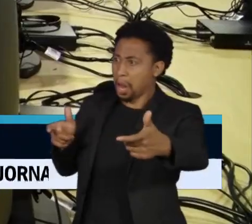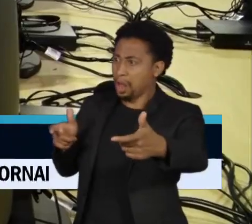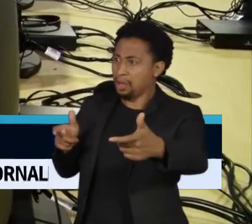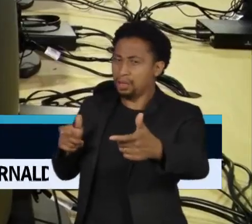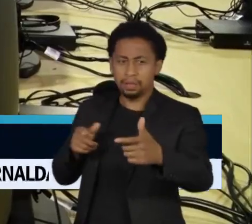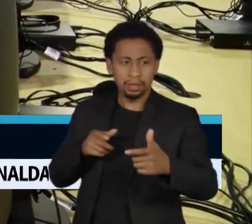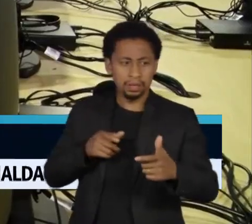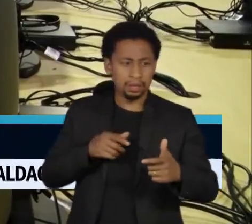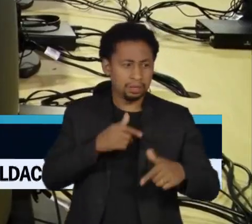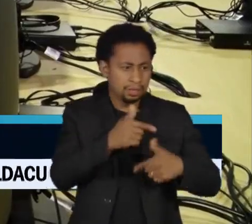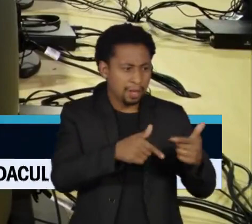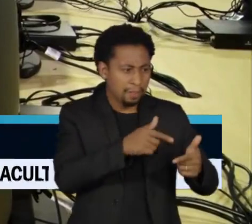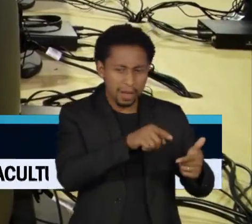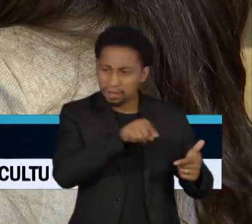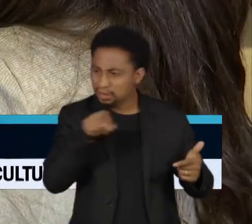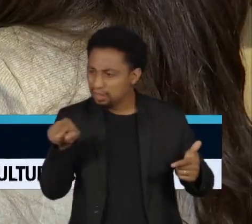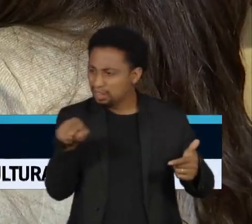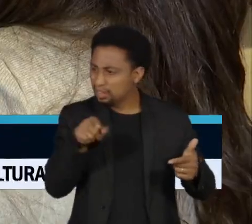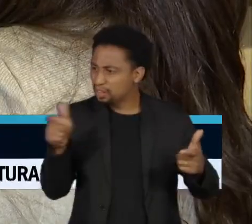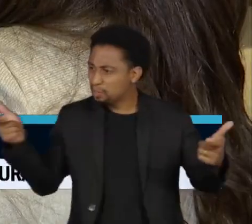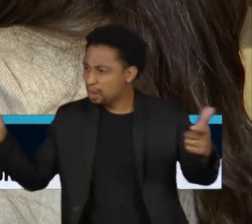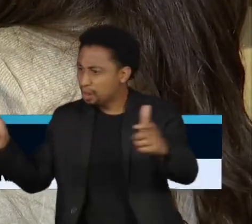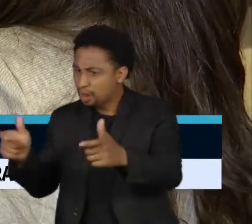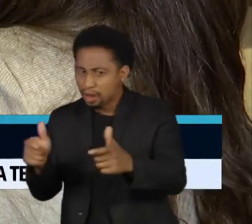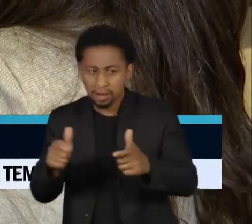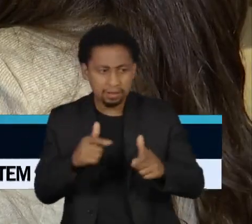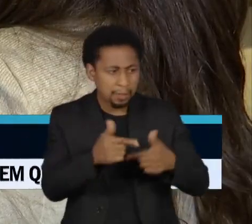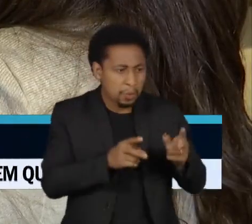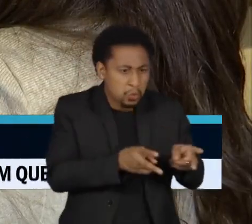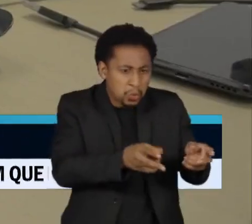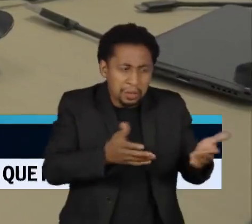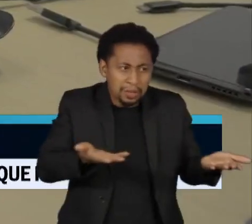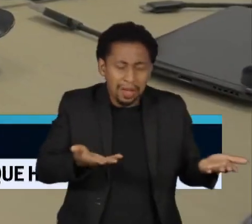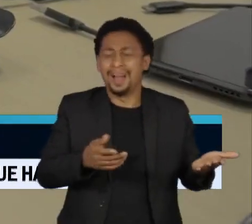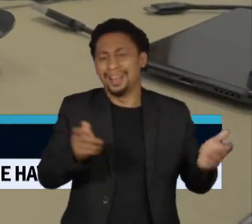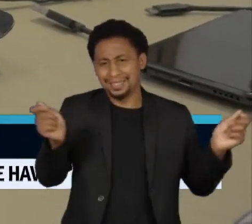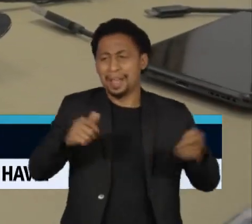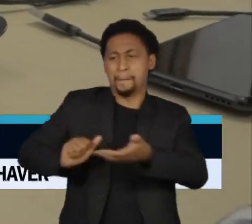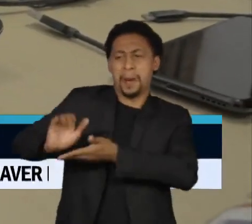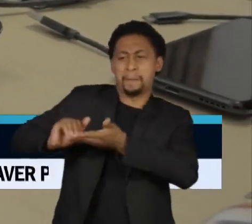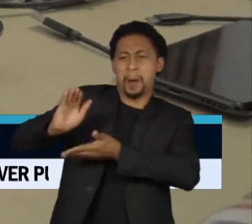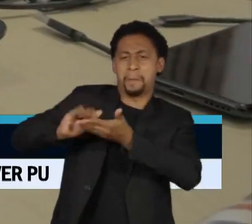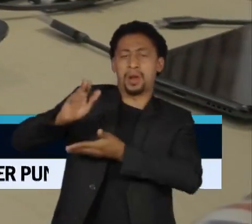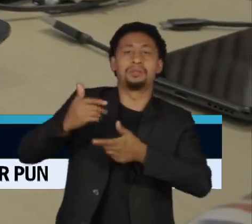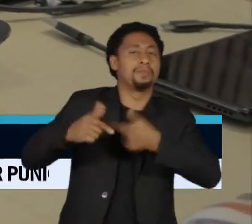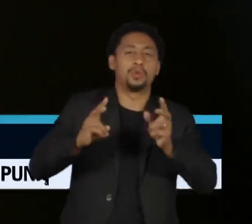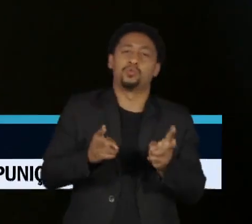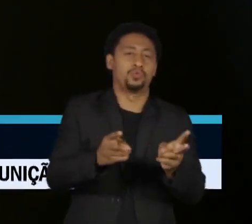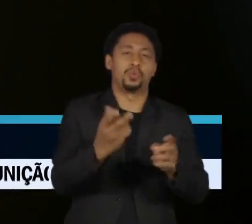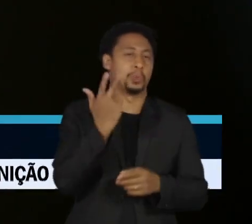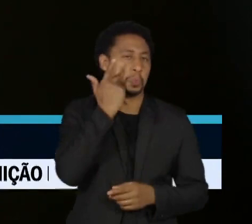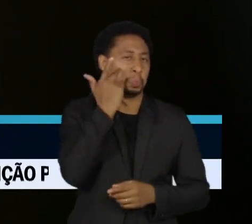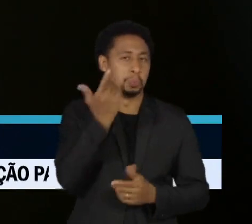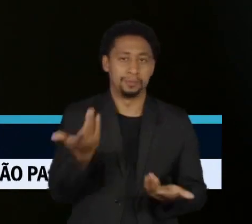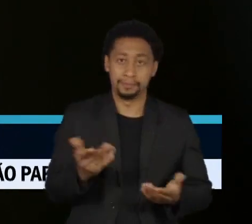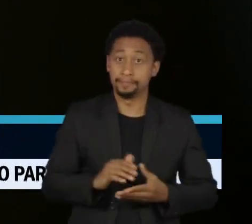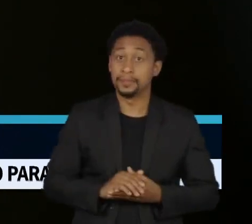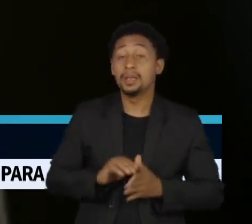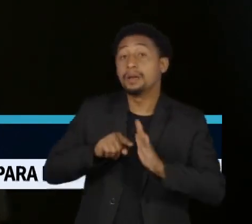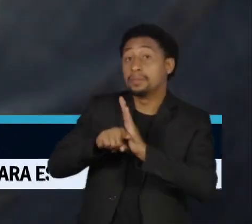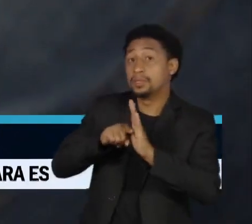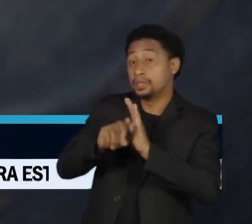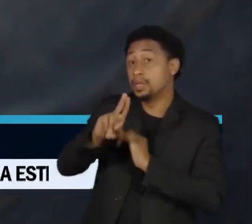A demanda por mão de obra na pandemia foi tanta, segundo o professor da USP, que colocou em risco muitas pesquisas em